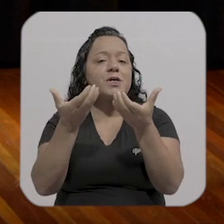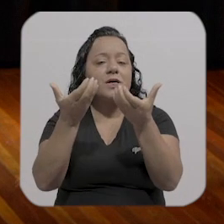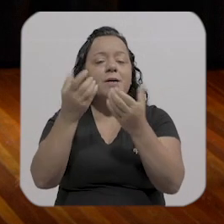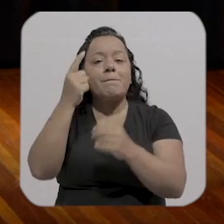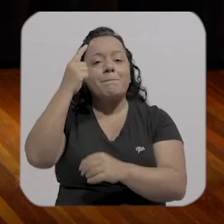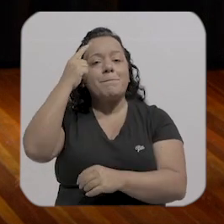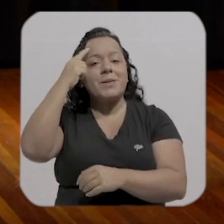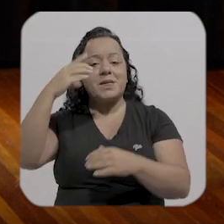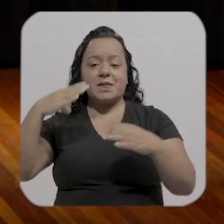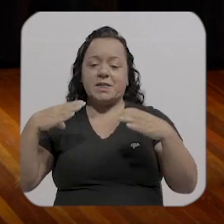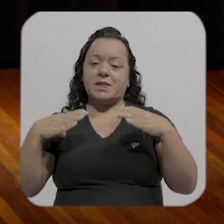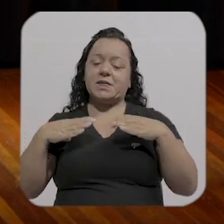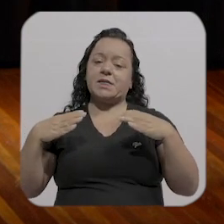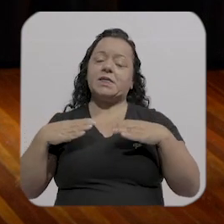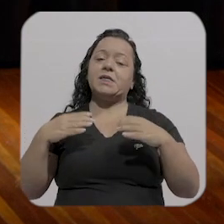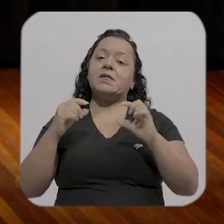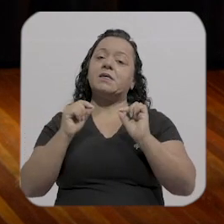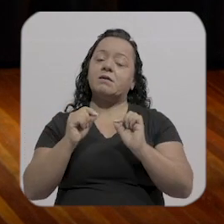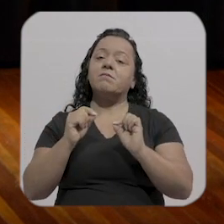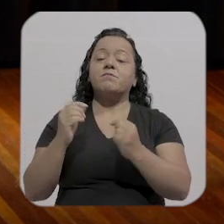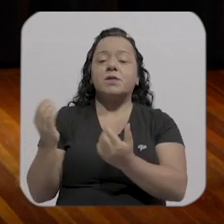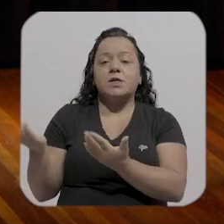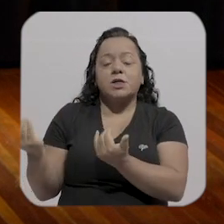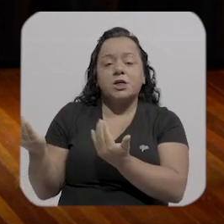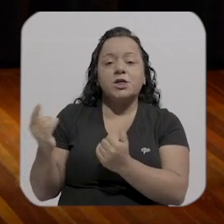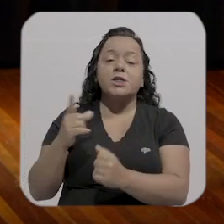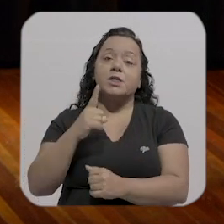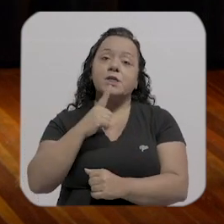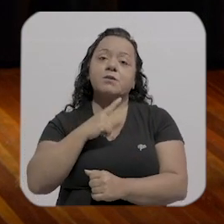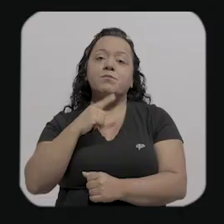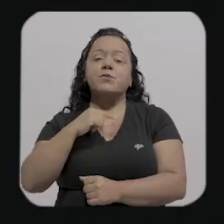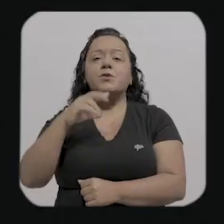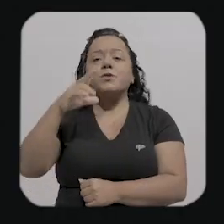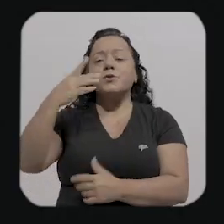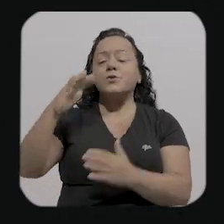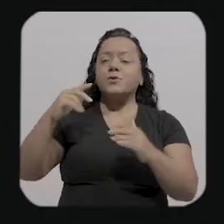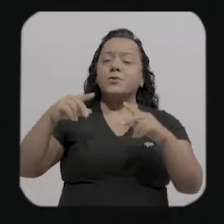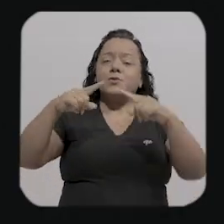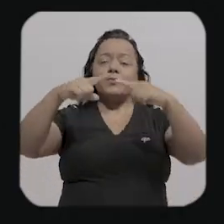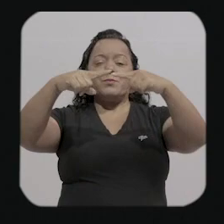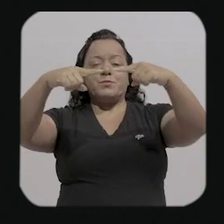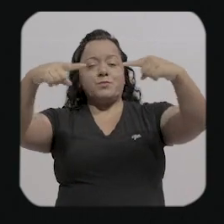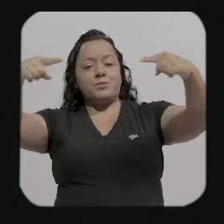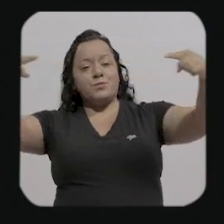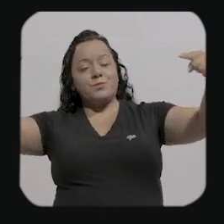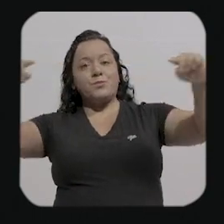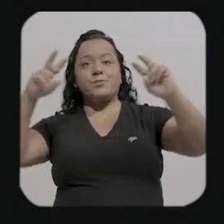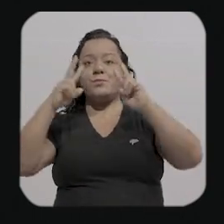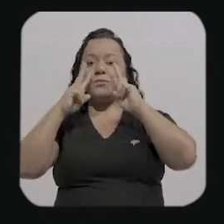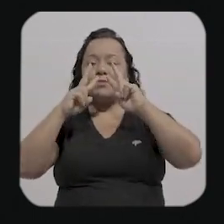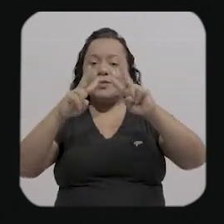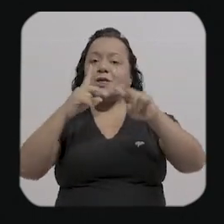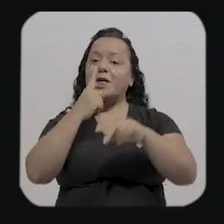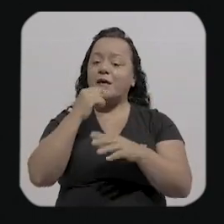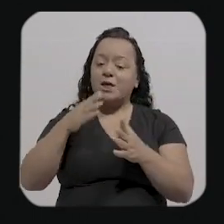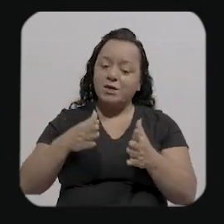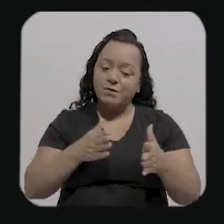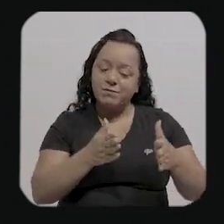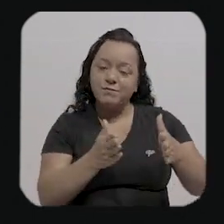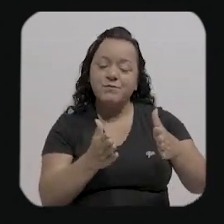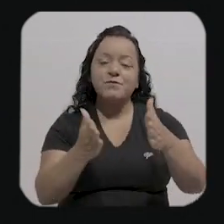temos um rio vivo e temos pessoas que sonham você me falou que o rio tem voz